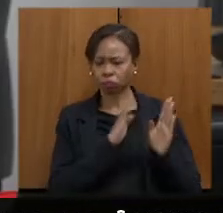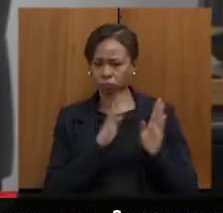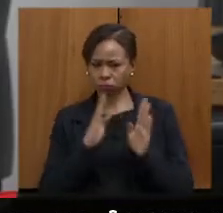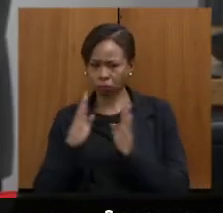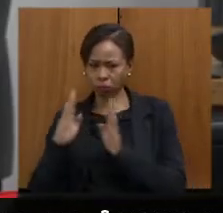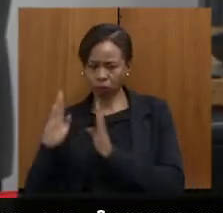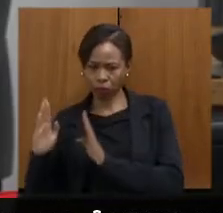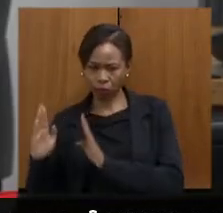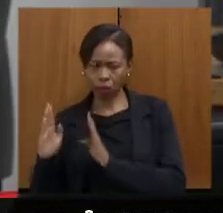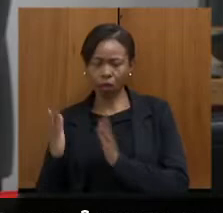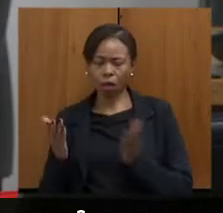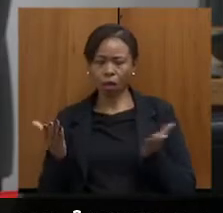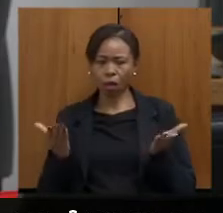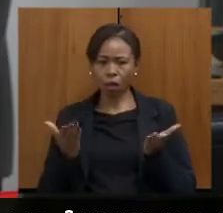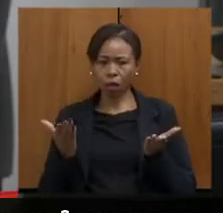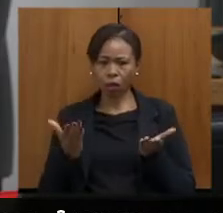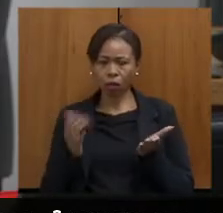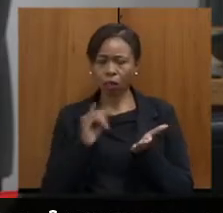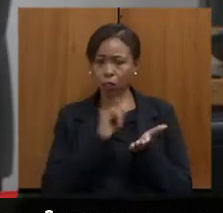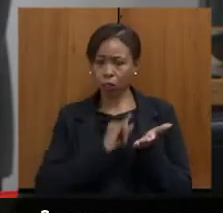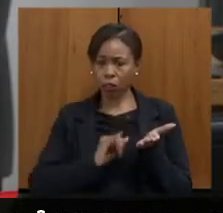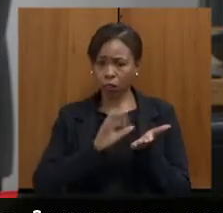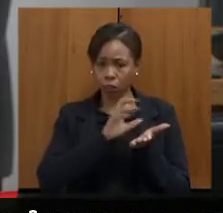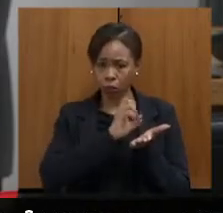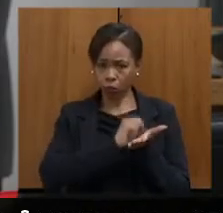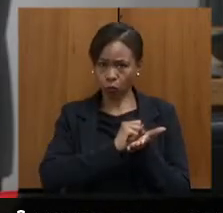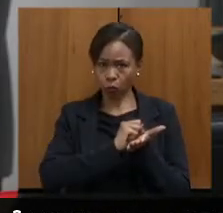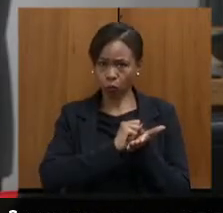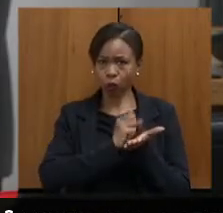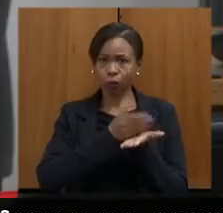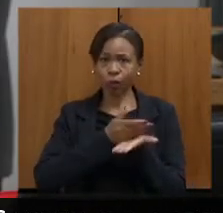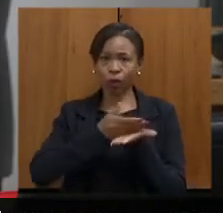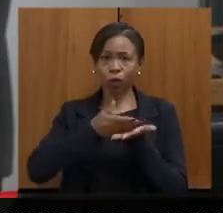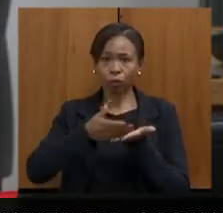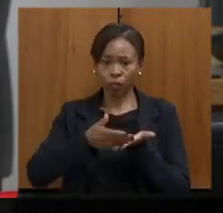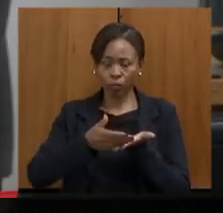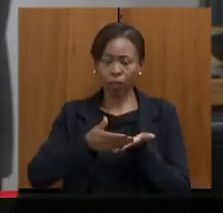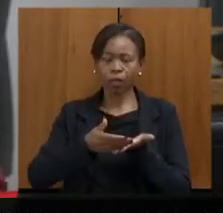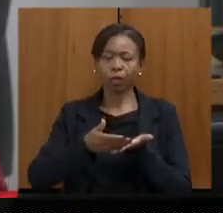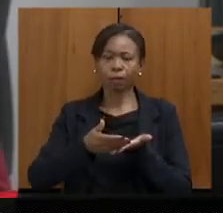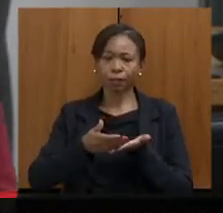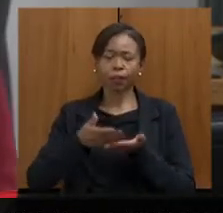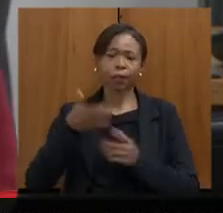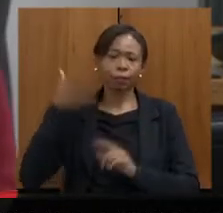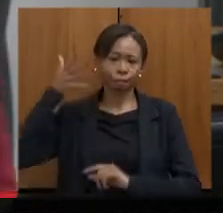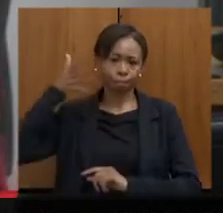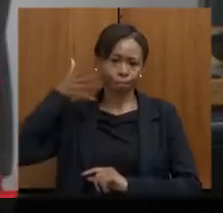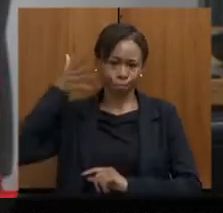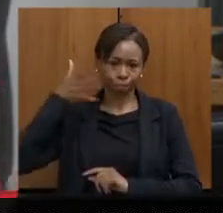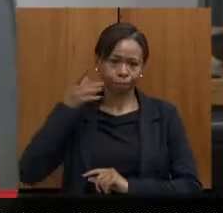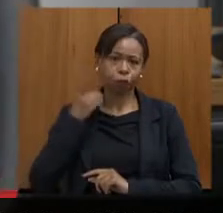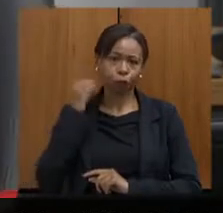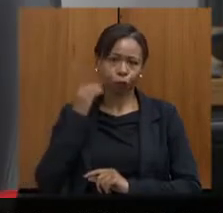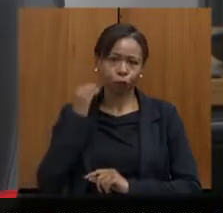nossas inscrições para iniciarmos aqui as atividades com os parlamentares.